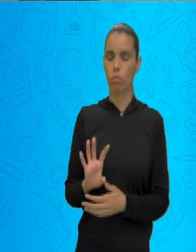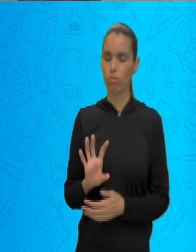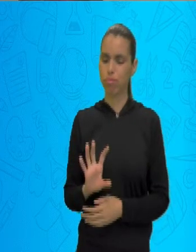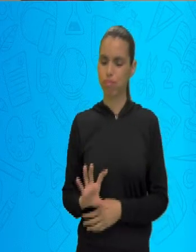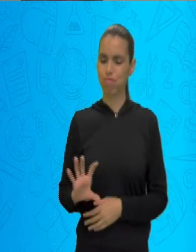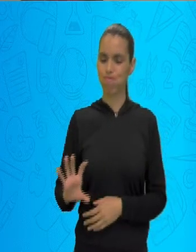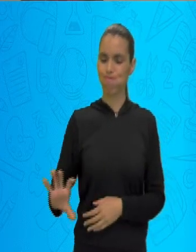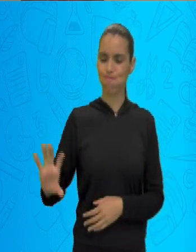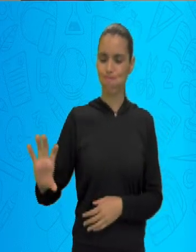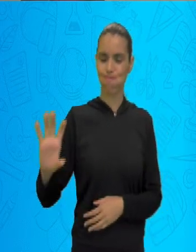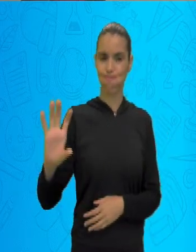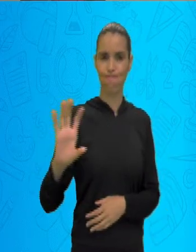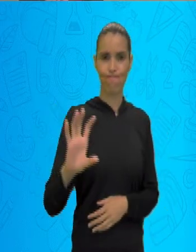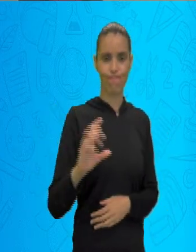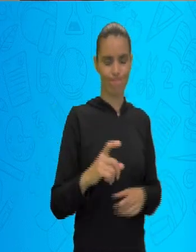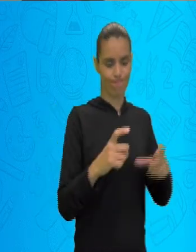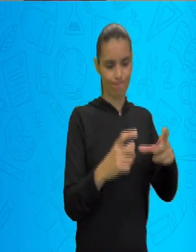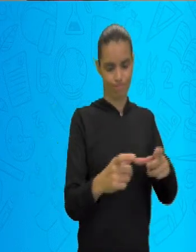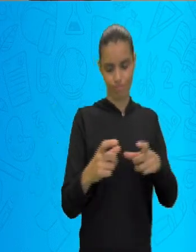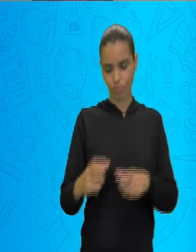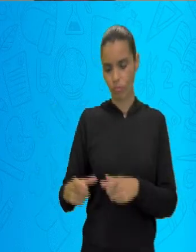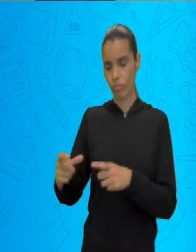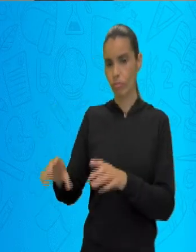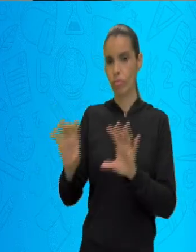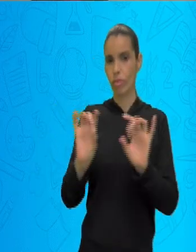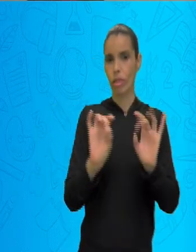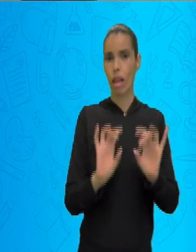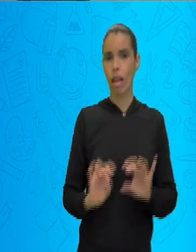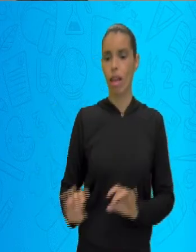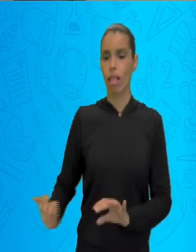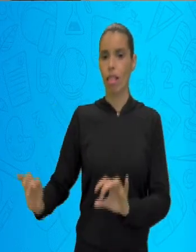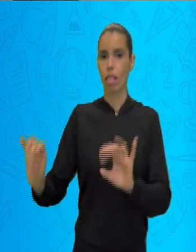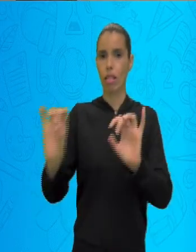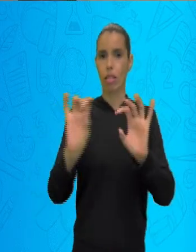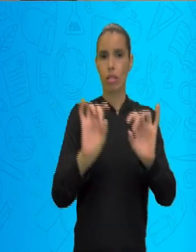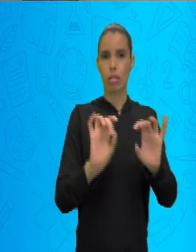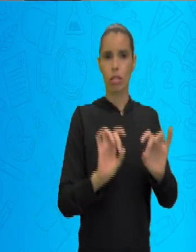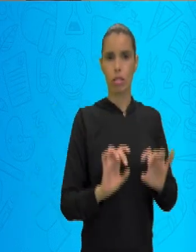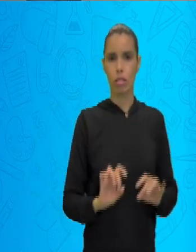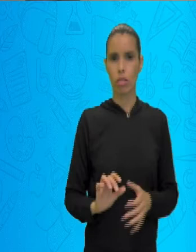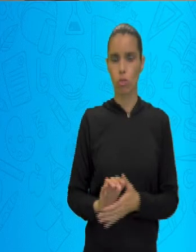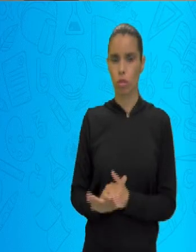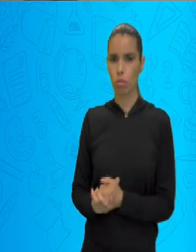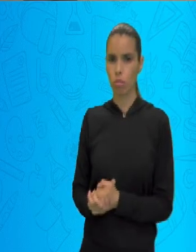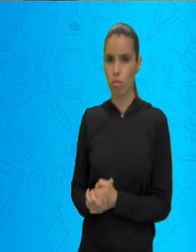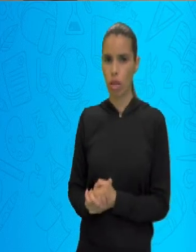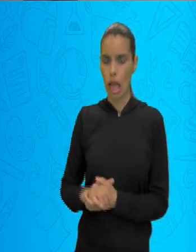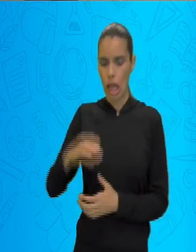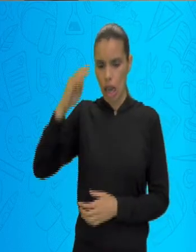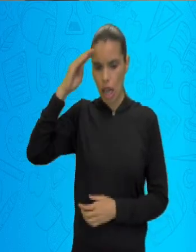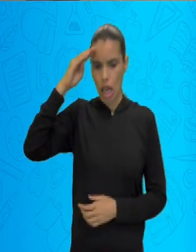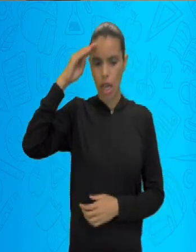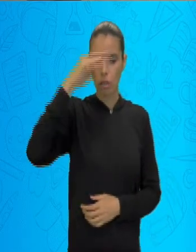ela observa rigorosamente os limites estaduais.